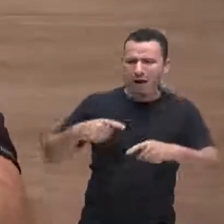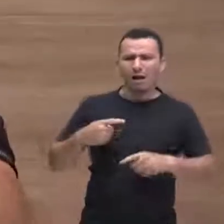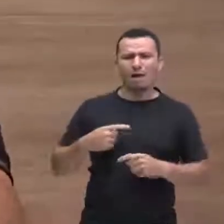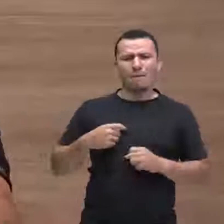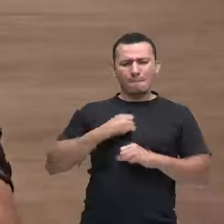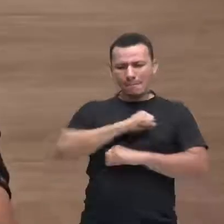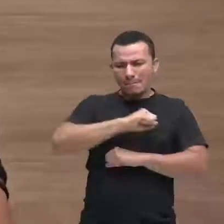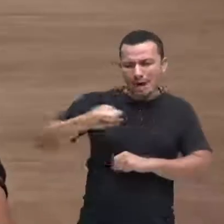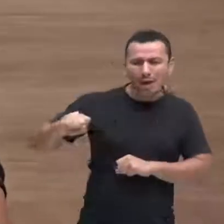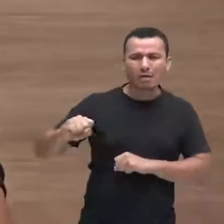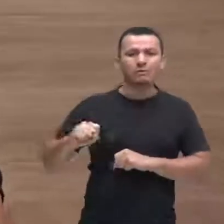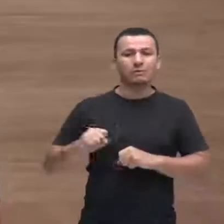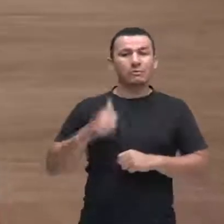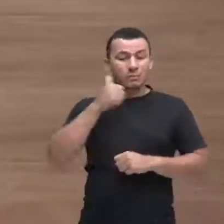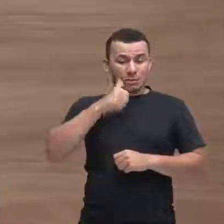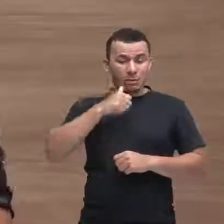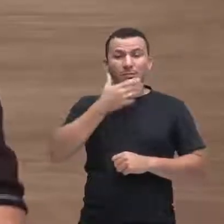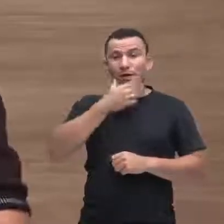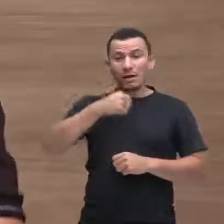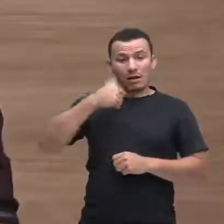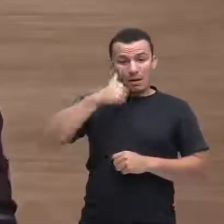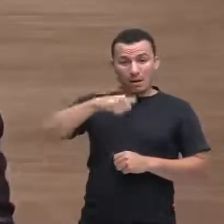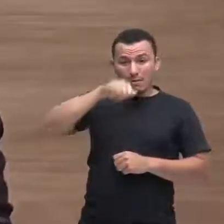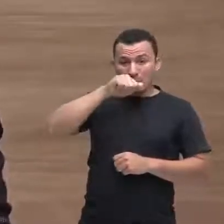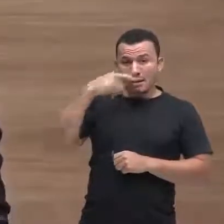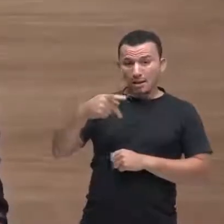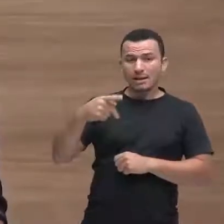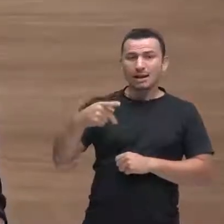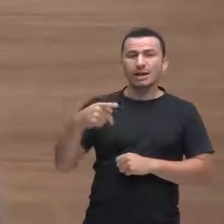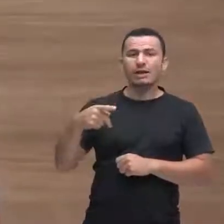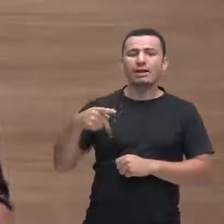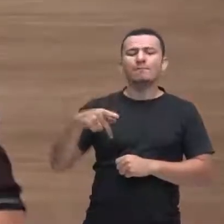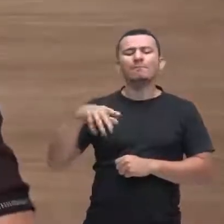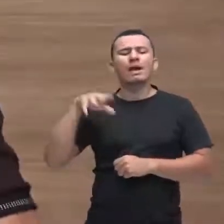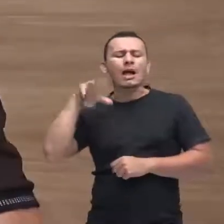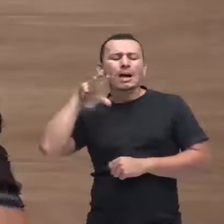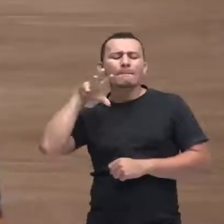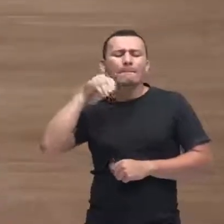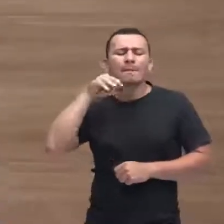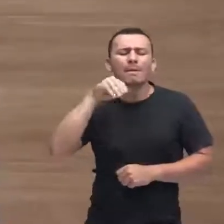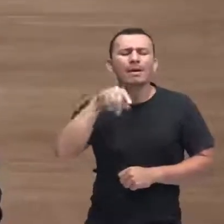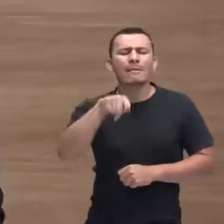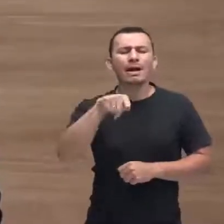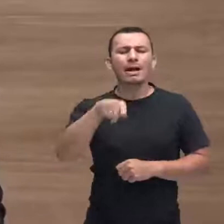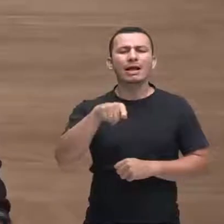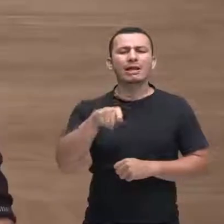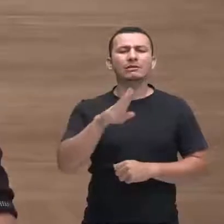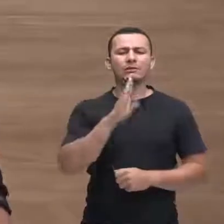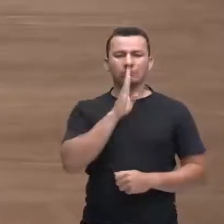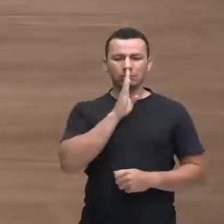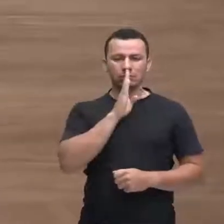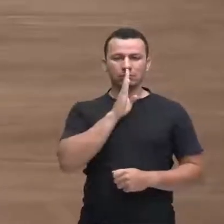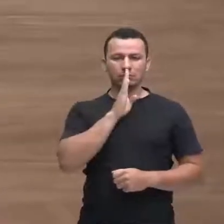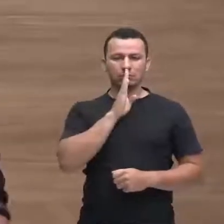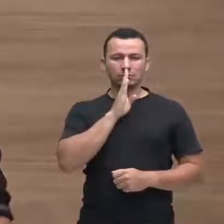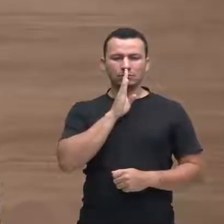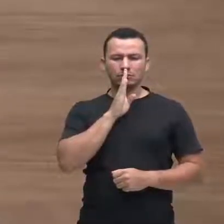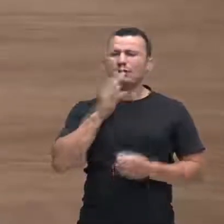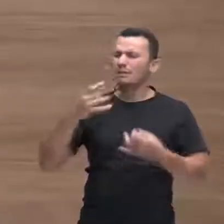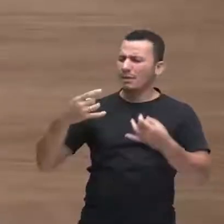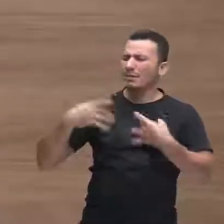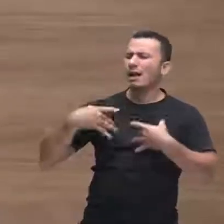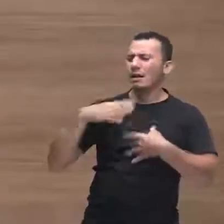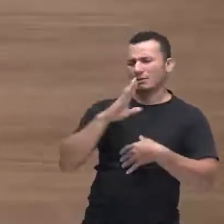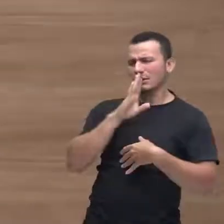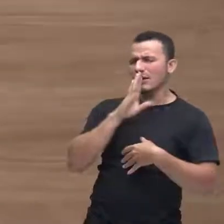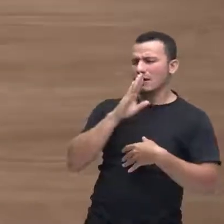ela fala com ele mas ele não responde ele fica na dele ele só pede me deixa aqui me deixa